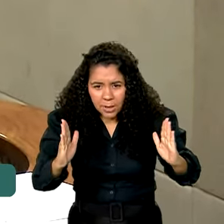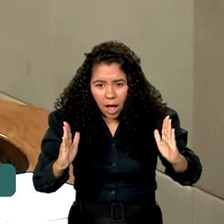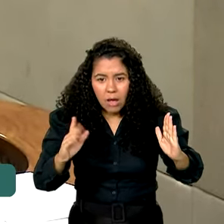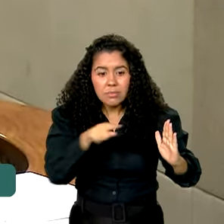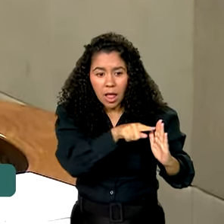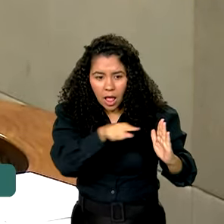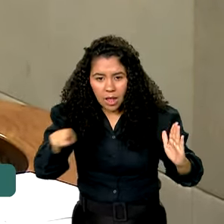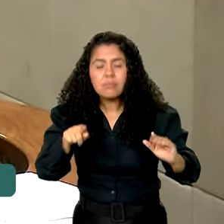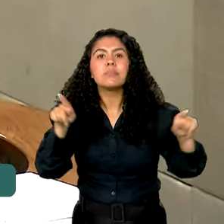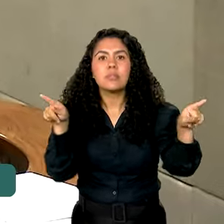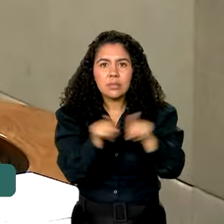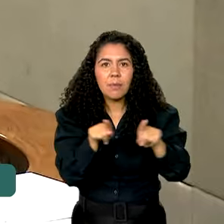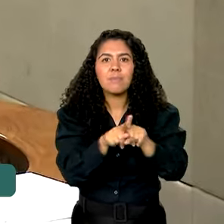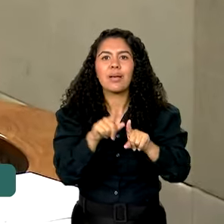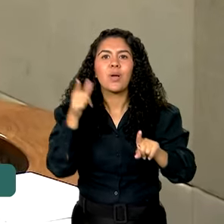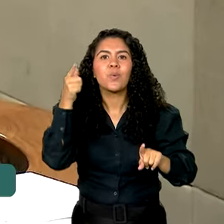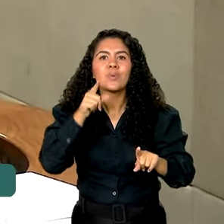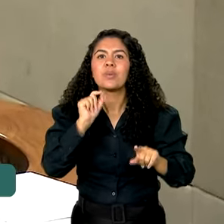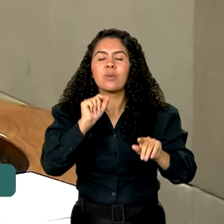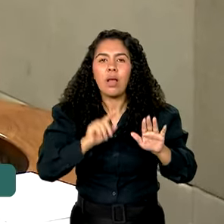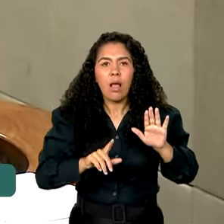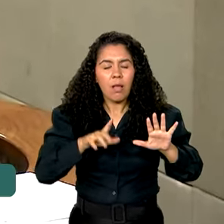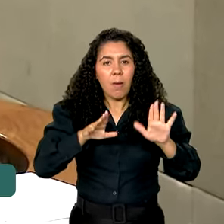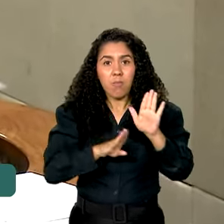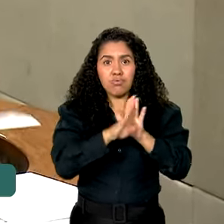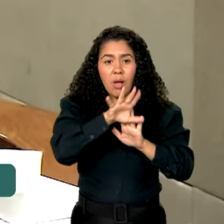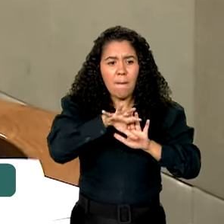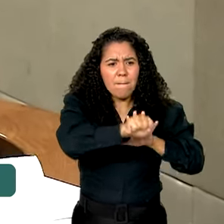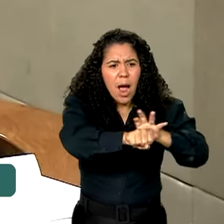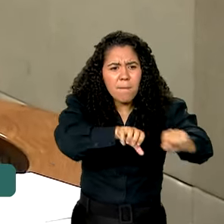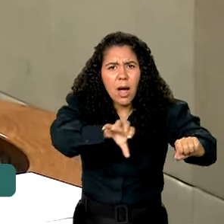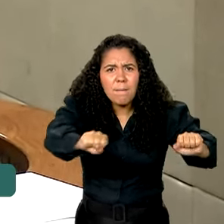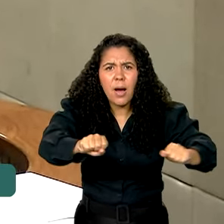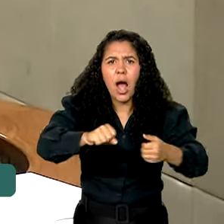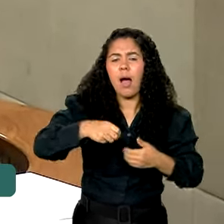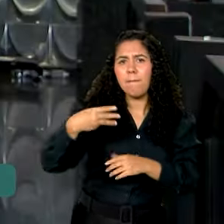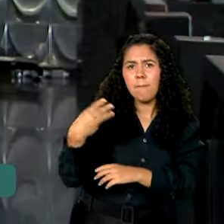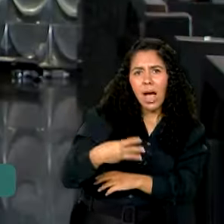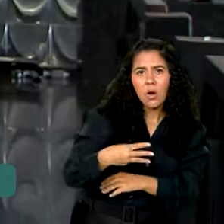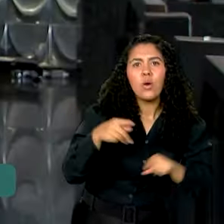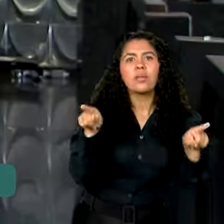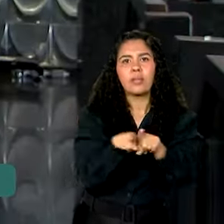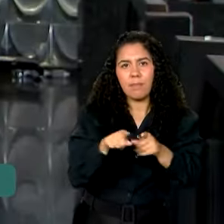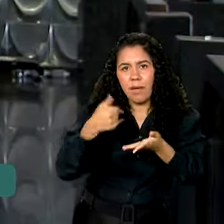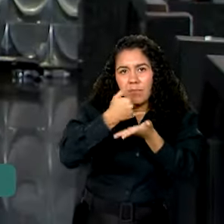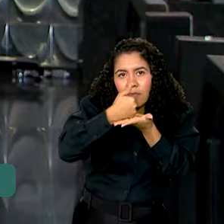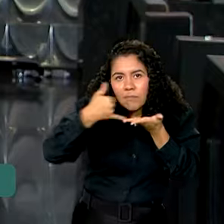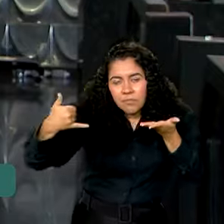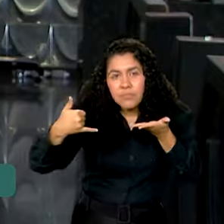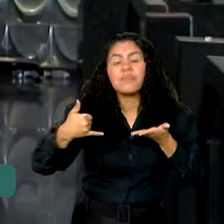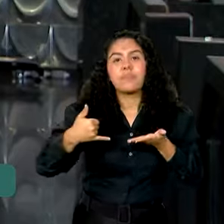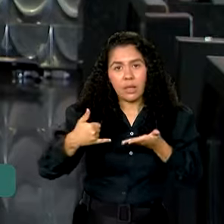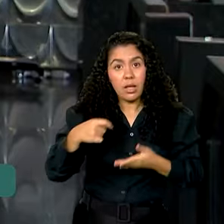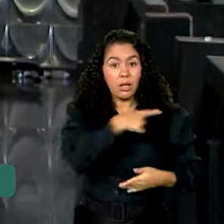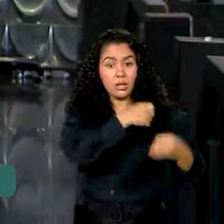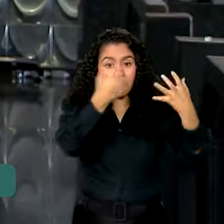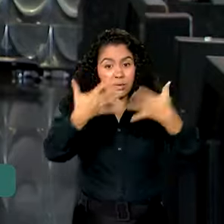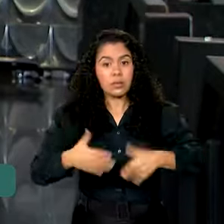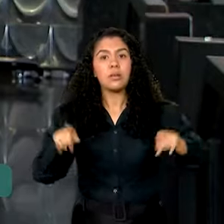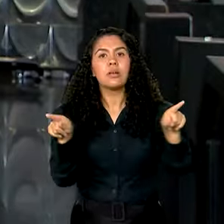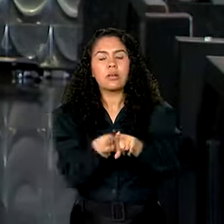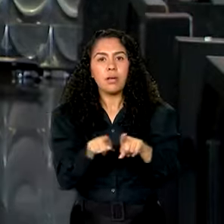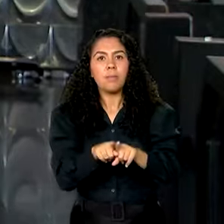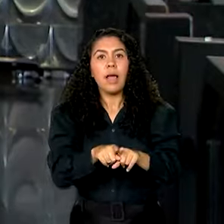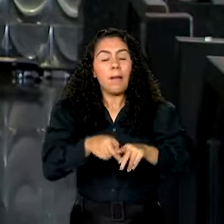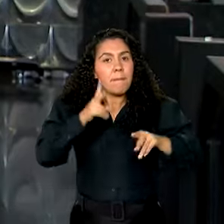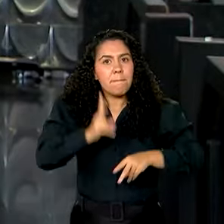apresentaram aumento de apreensões de drogas, especialmente maconha e cocaína. Foi anunciada ainda a permanência definitiva do